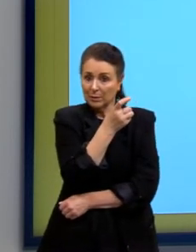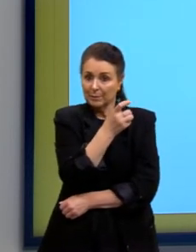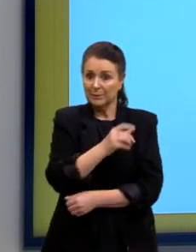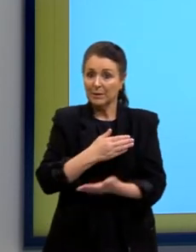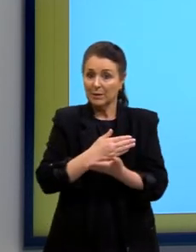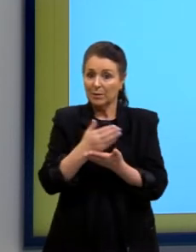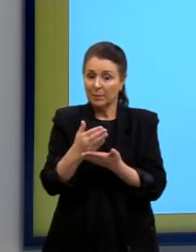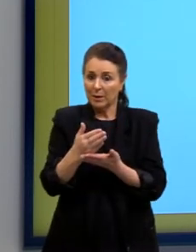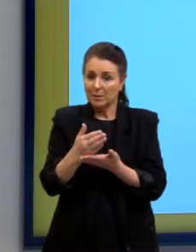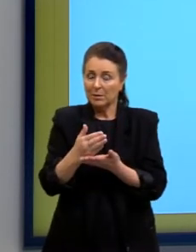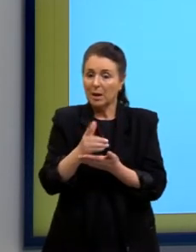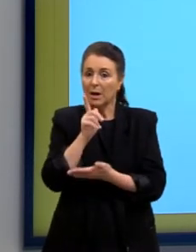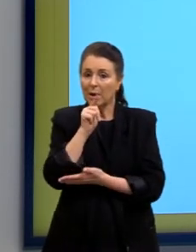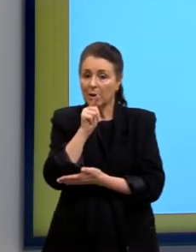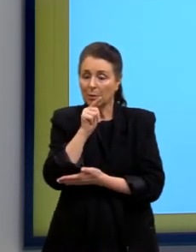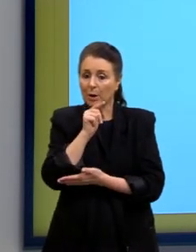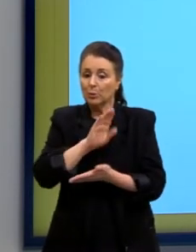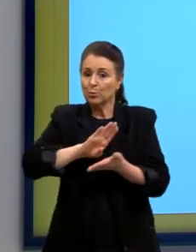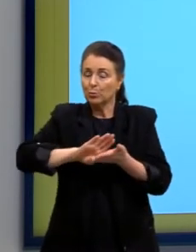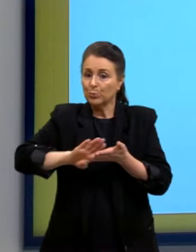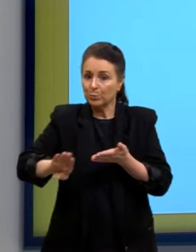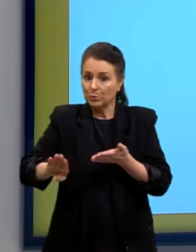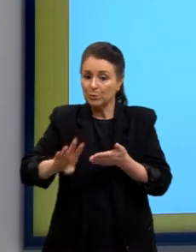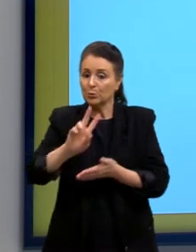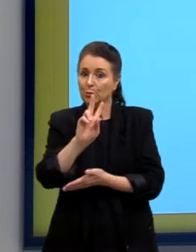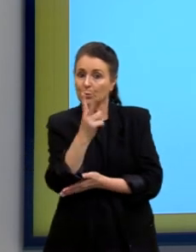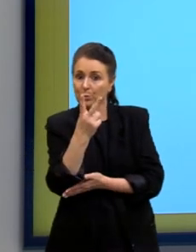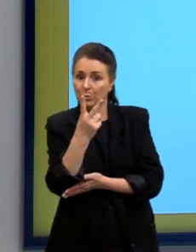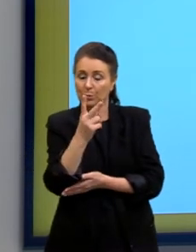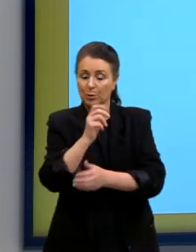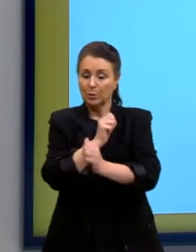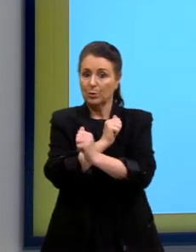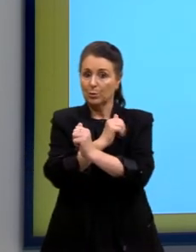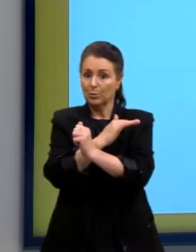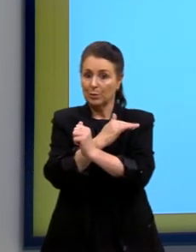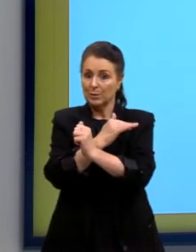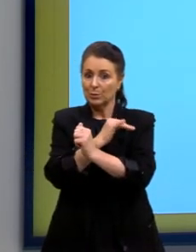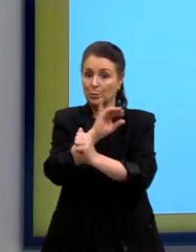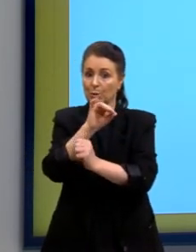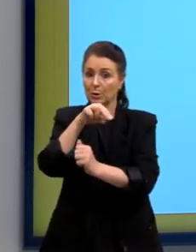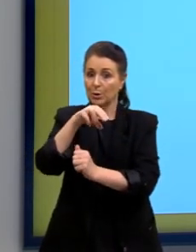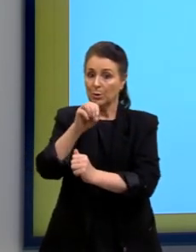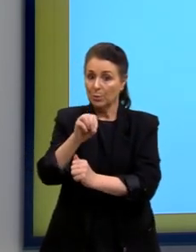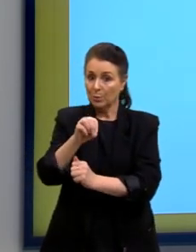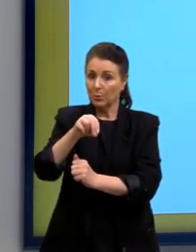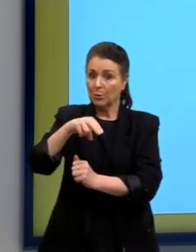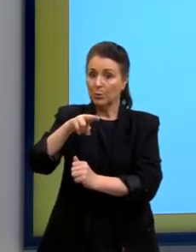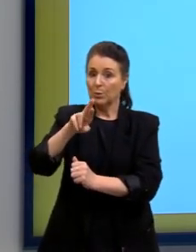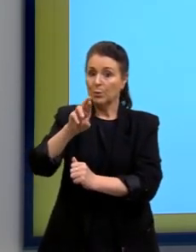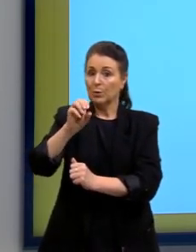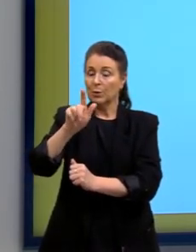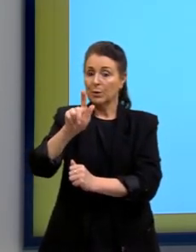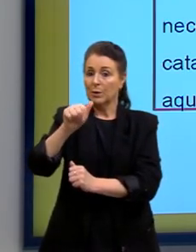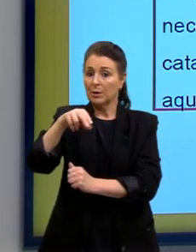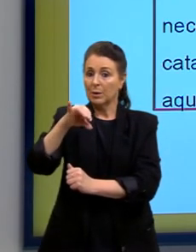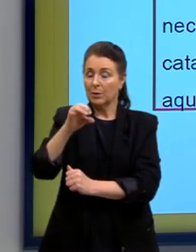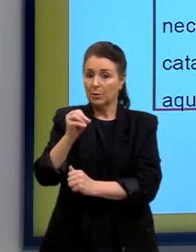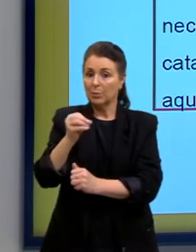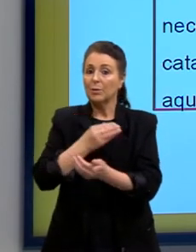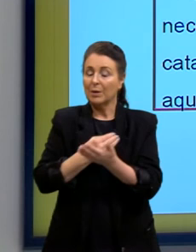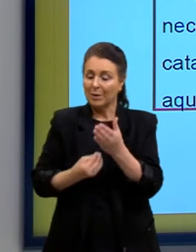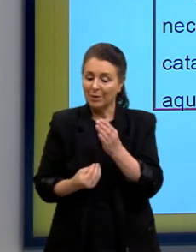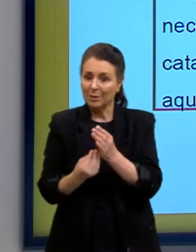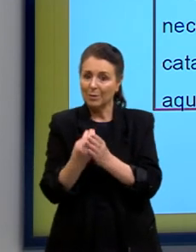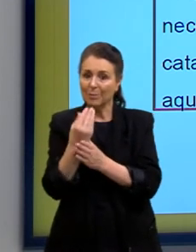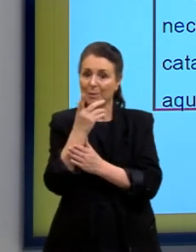água vai retirar o hidrogênio do ácido inorgânico e aí sim a gente vai formar a água na reação